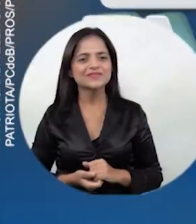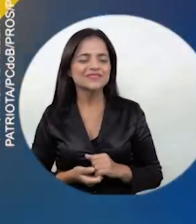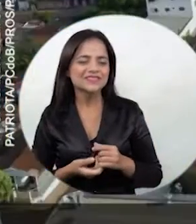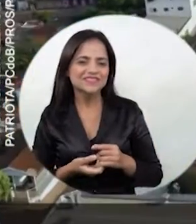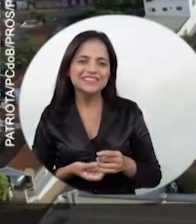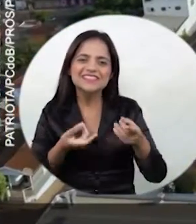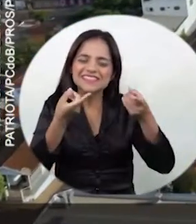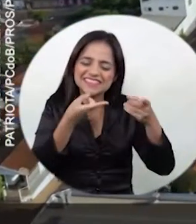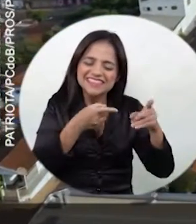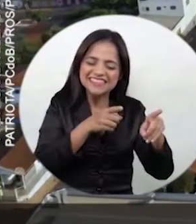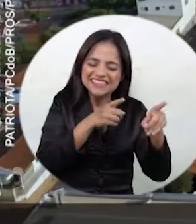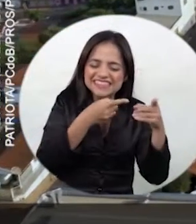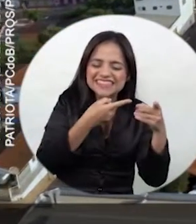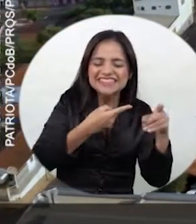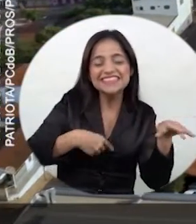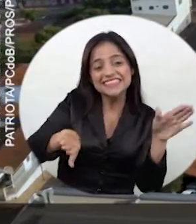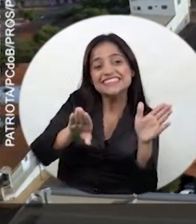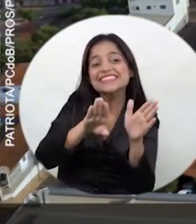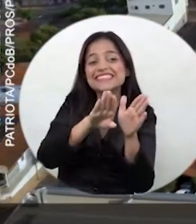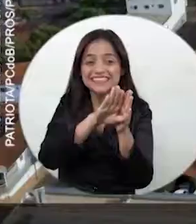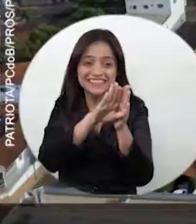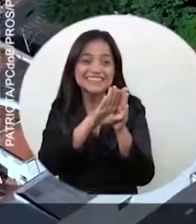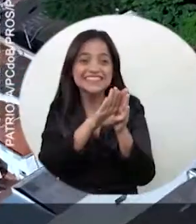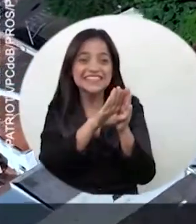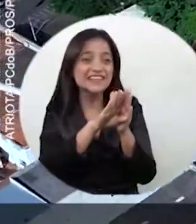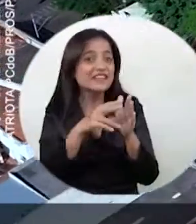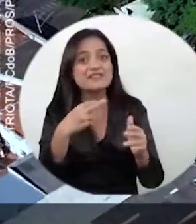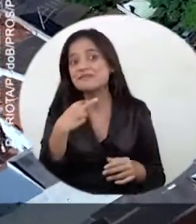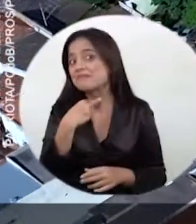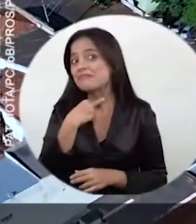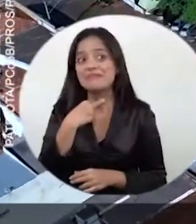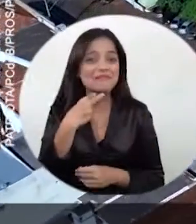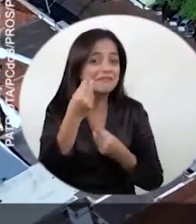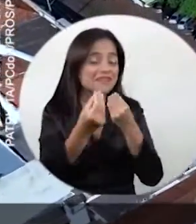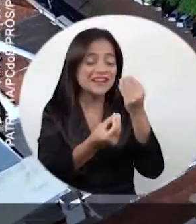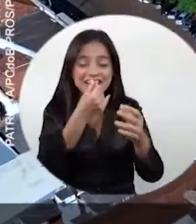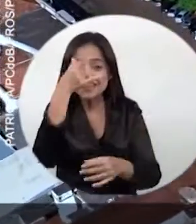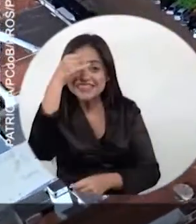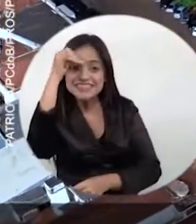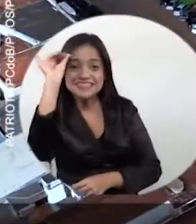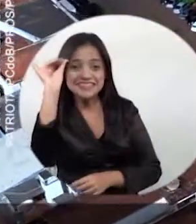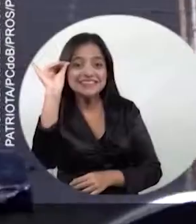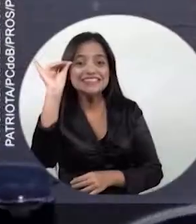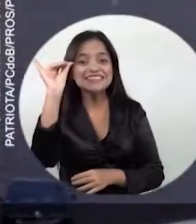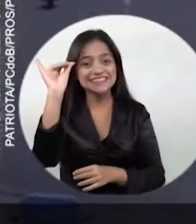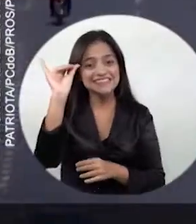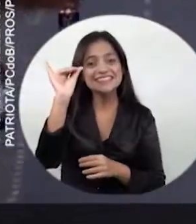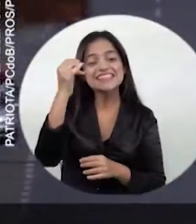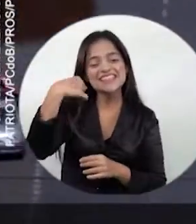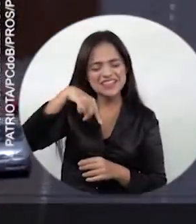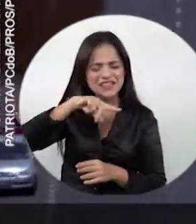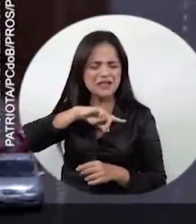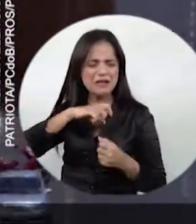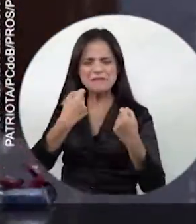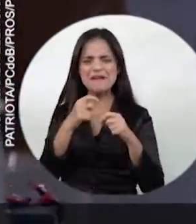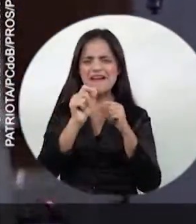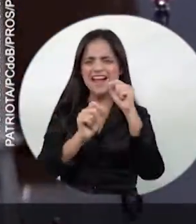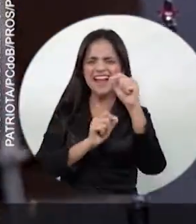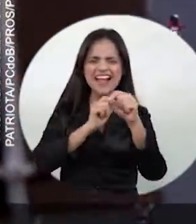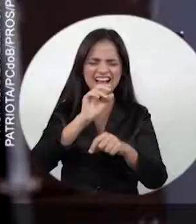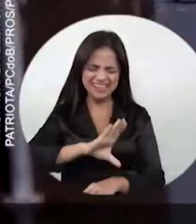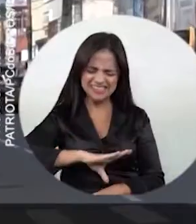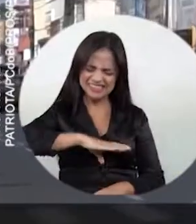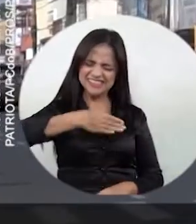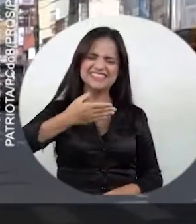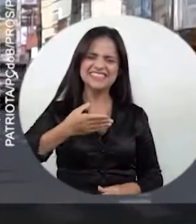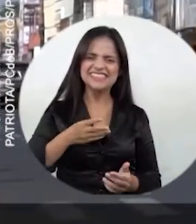O desafio chegou de repente, não tinha como recusar. Era preciso seguir em